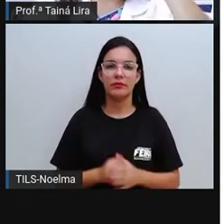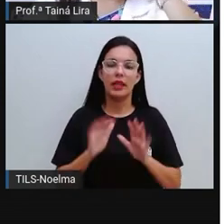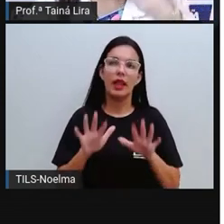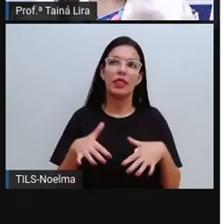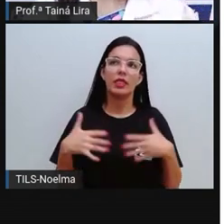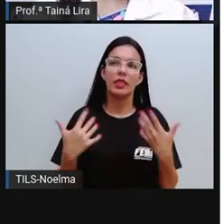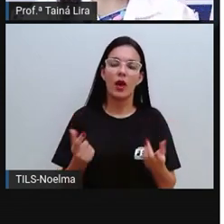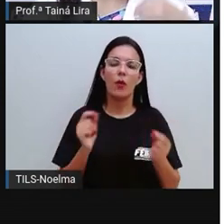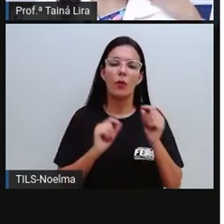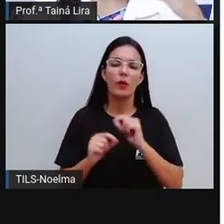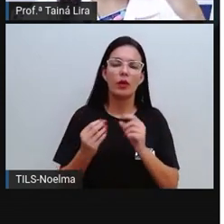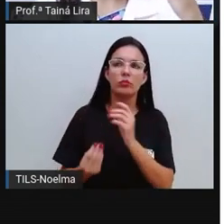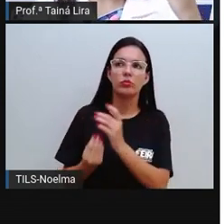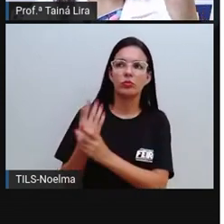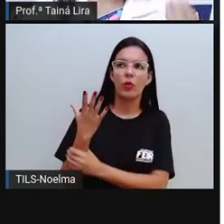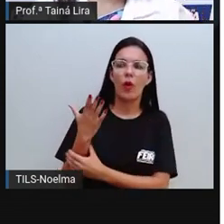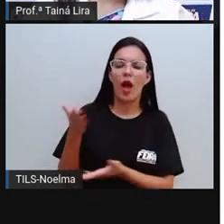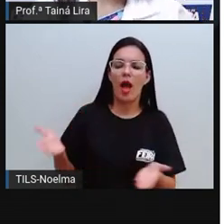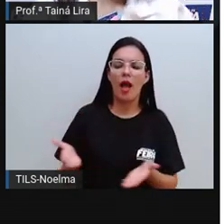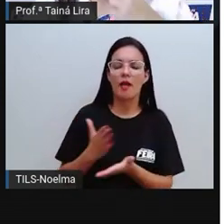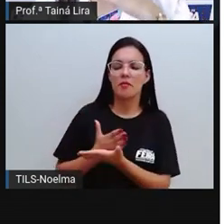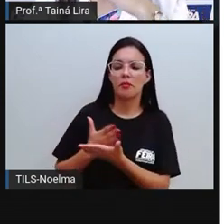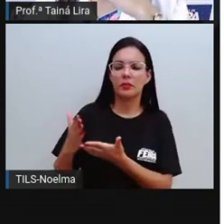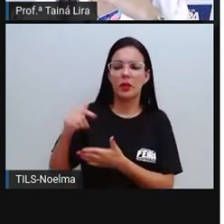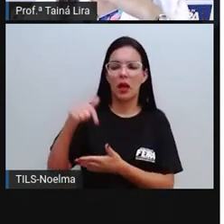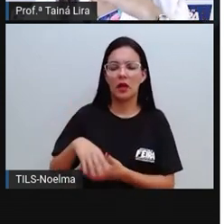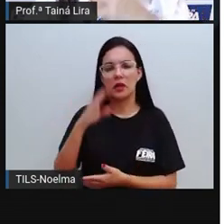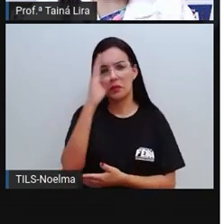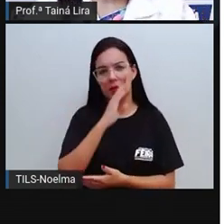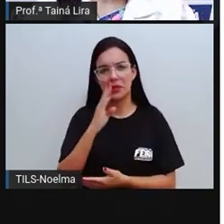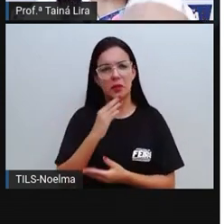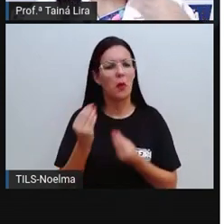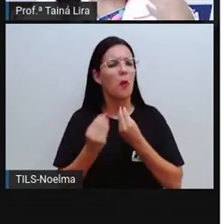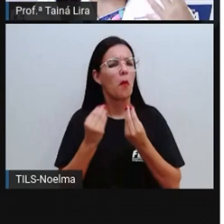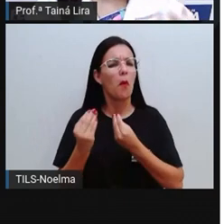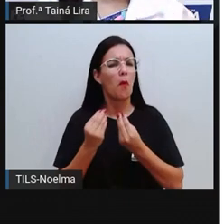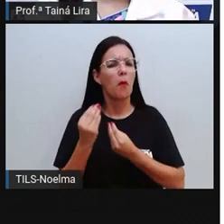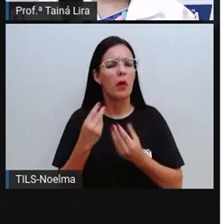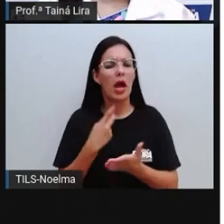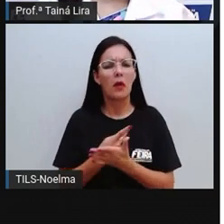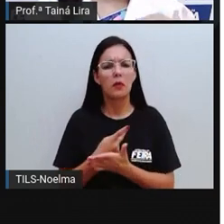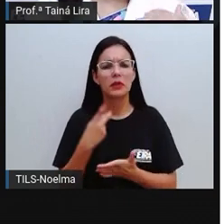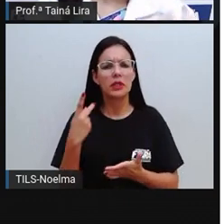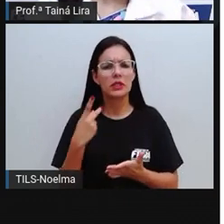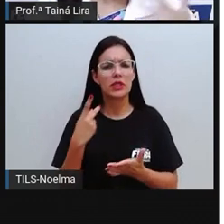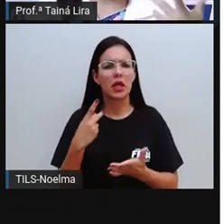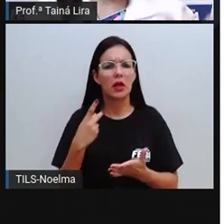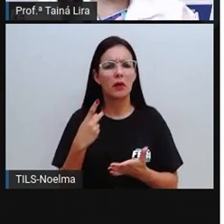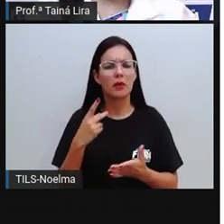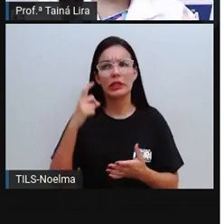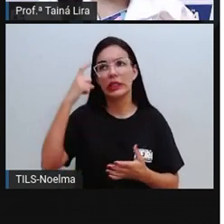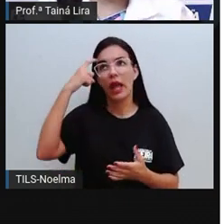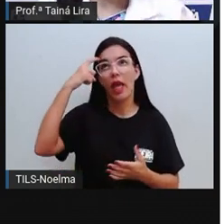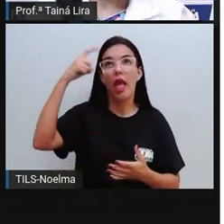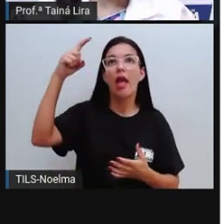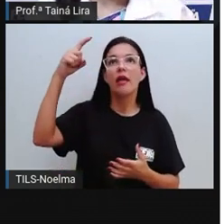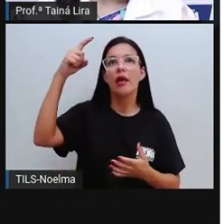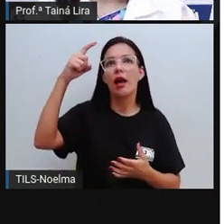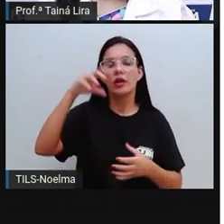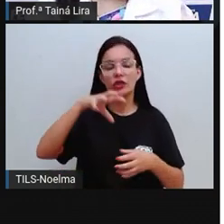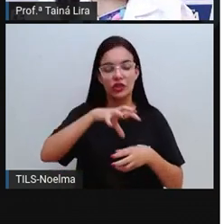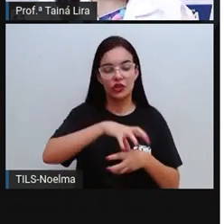foi que o extrativismo começou aqui no Brasil? Como foi que as pessoas, PRO, tiveram essa ideia aí de